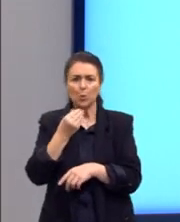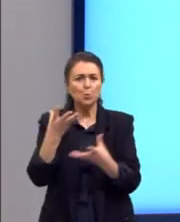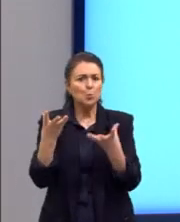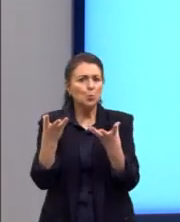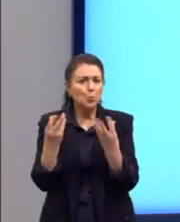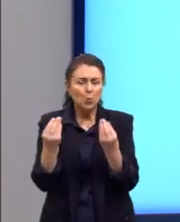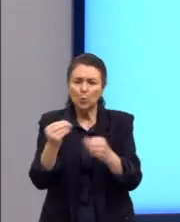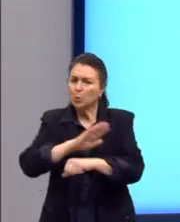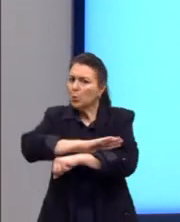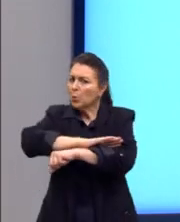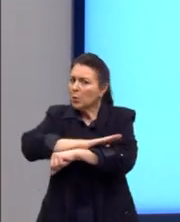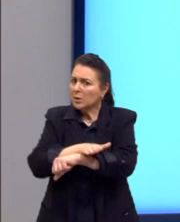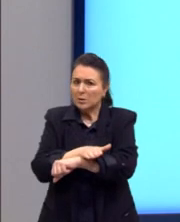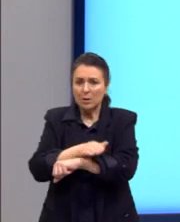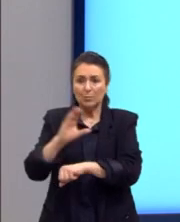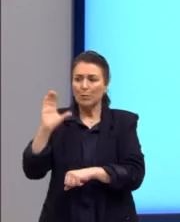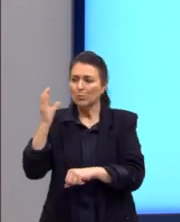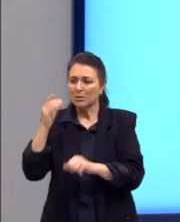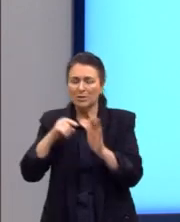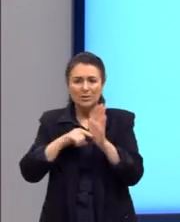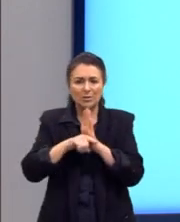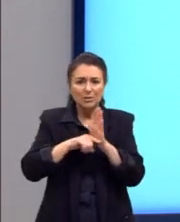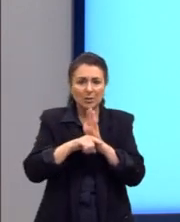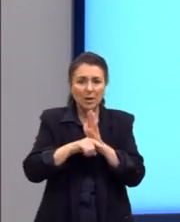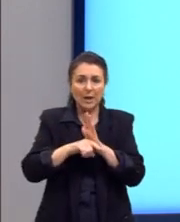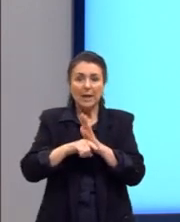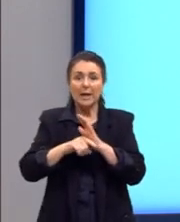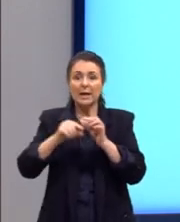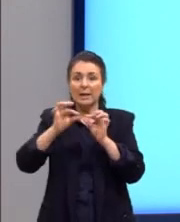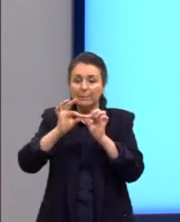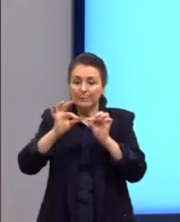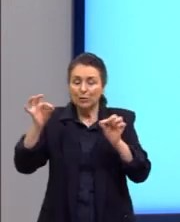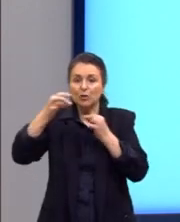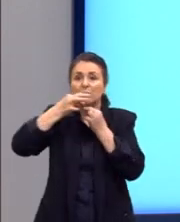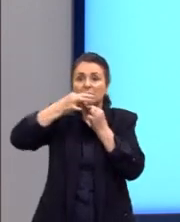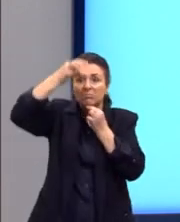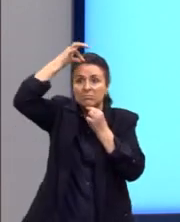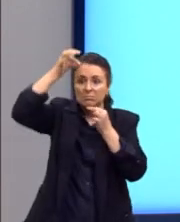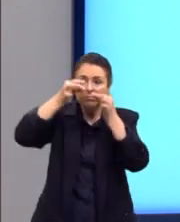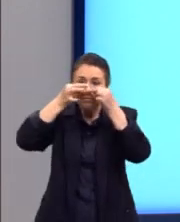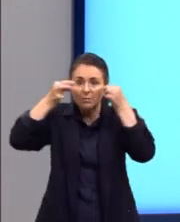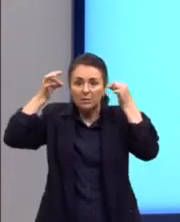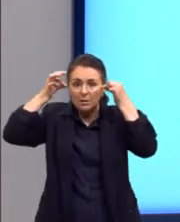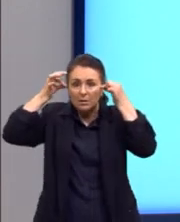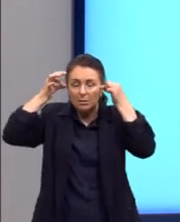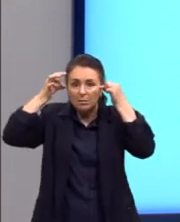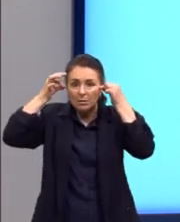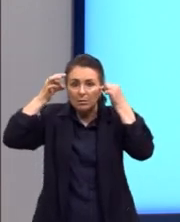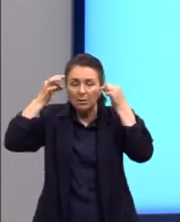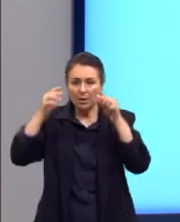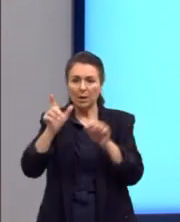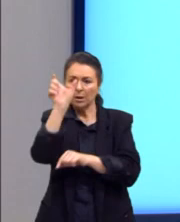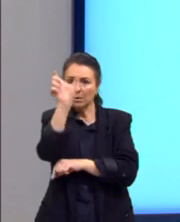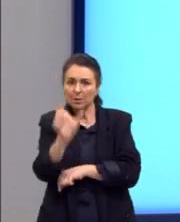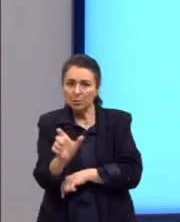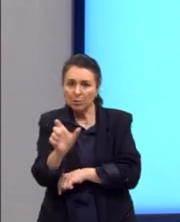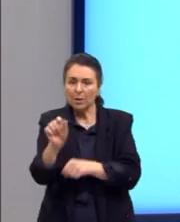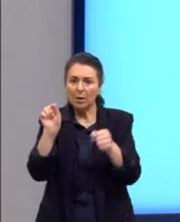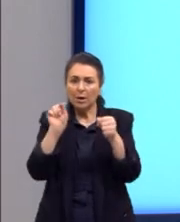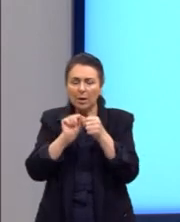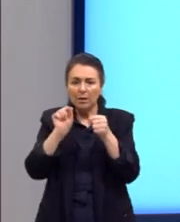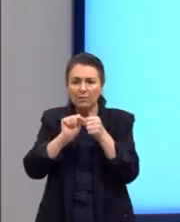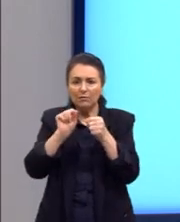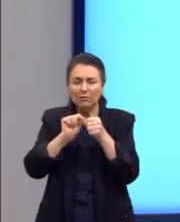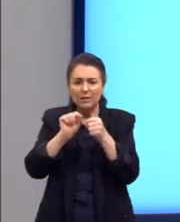para esse racismo científico. E ele media crânios das pessoas e tentou mapear o que seriam